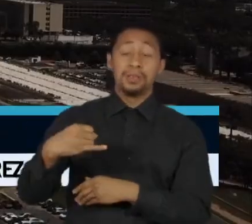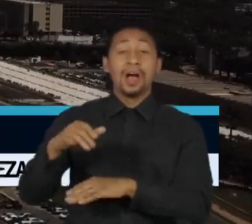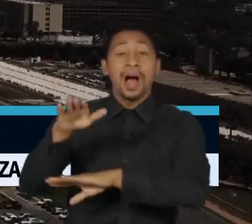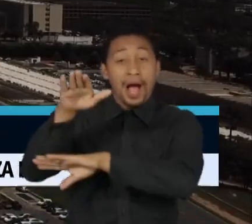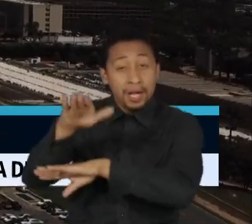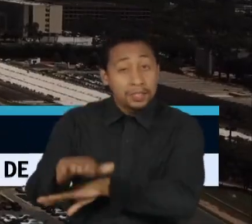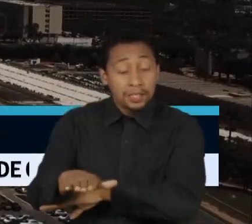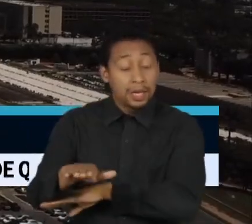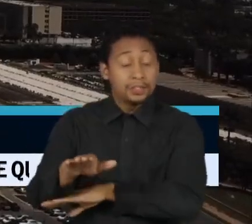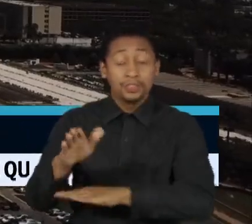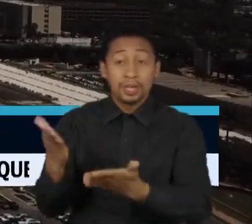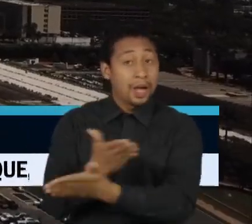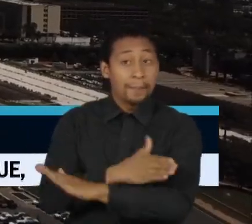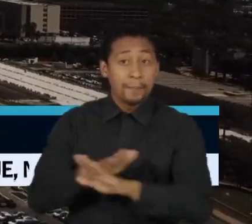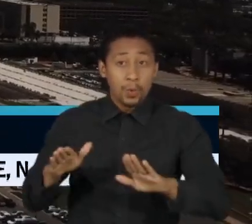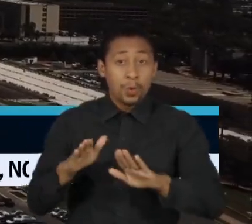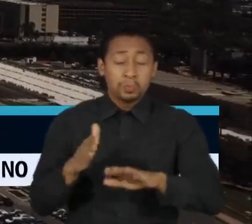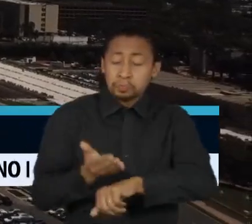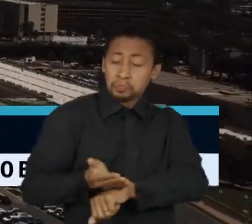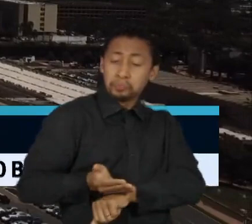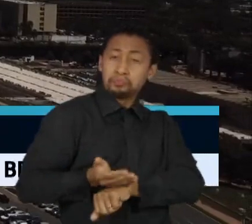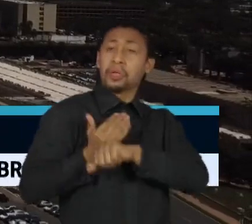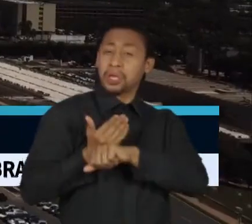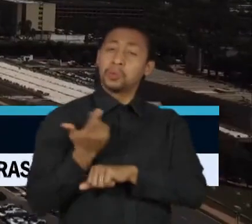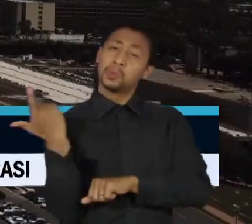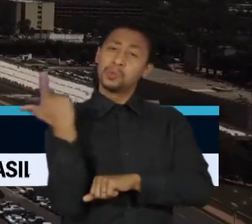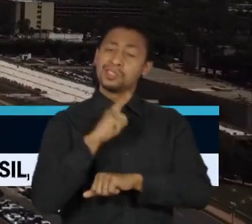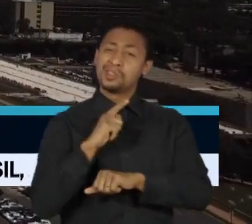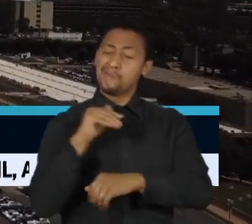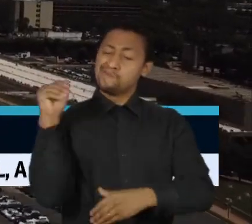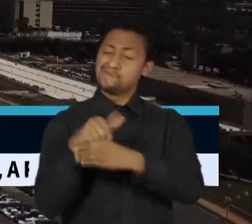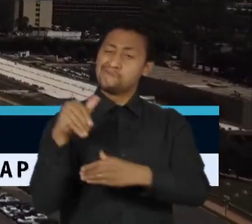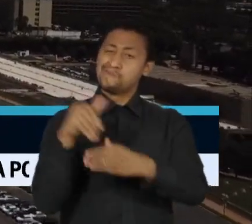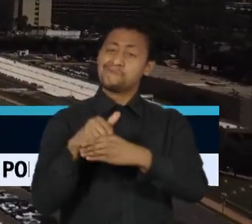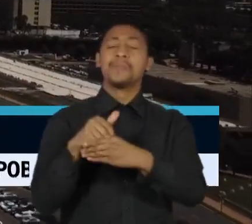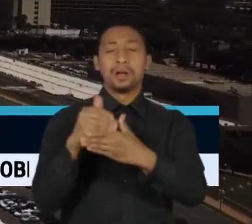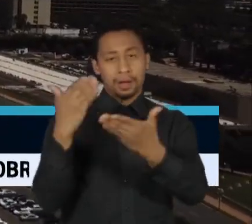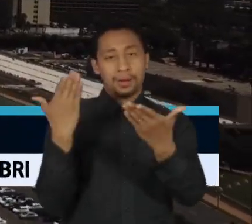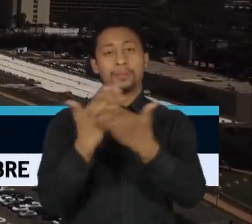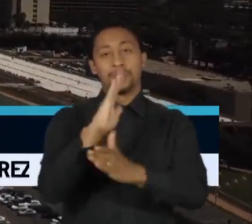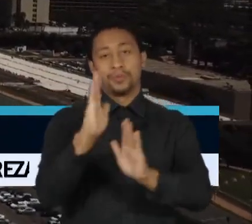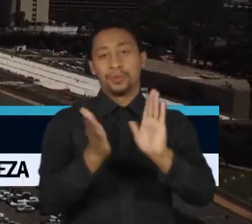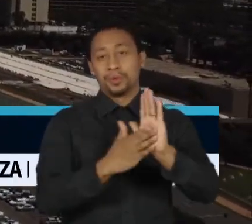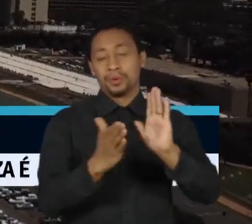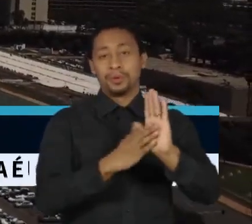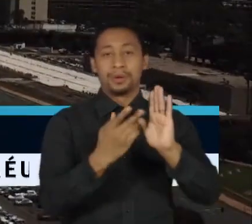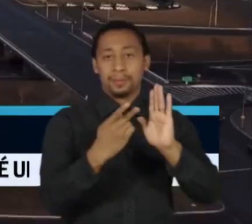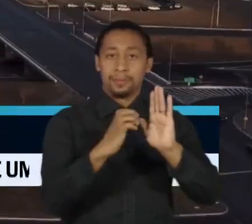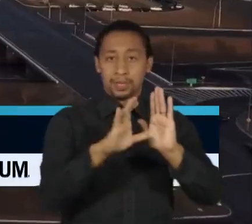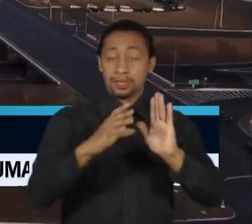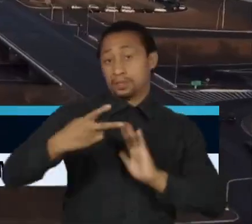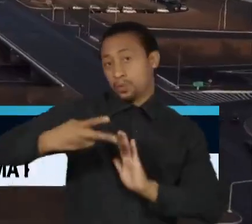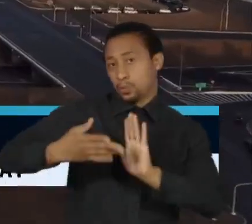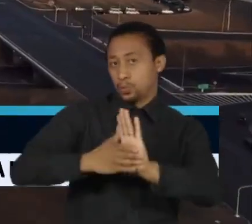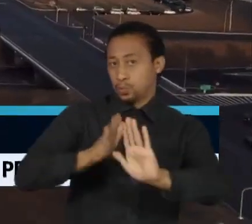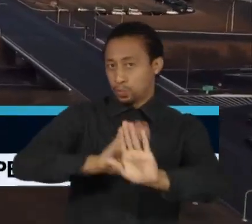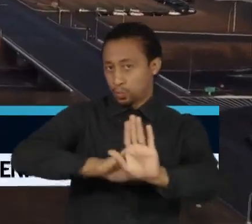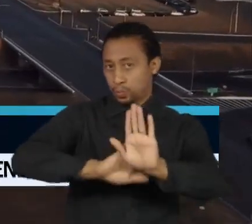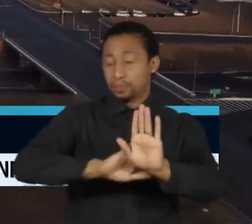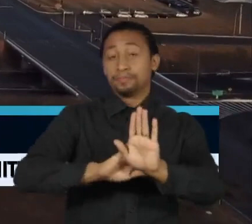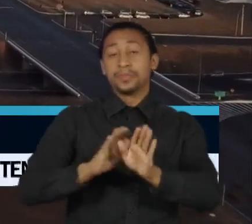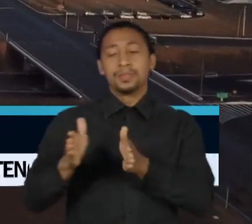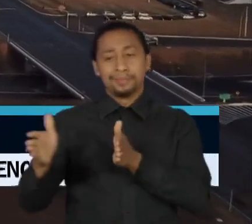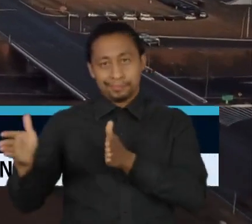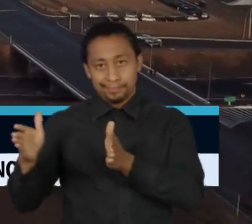Ainda antes de anoitecer, a Câmara encerrou o assunto e aprovou a matéria em segundo turno. Entre a noite